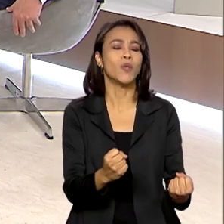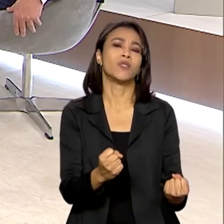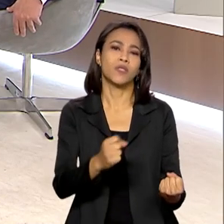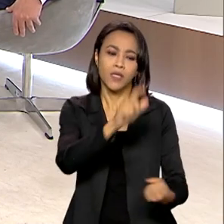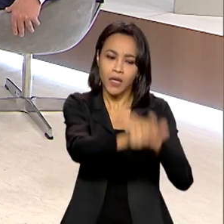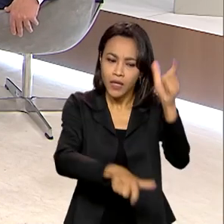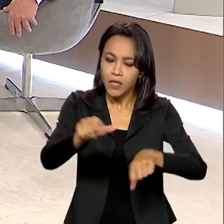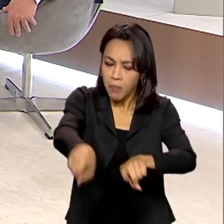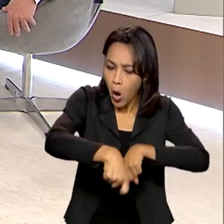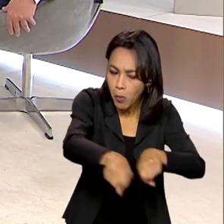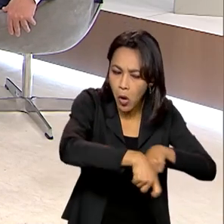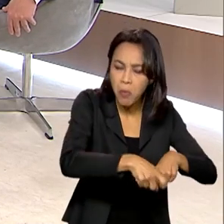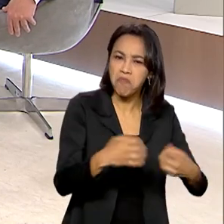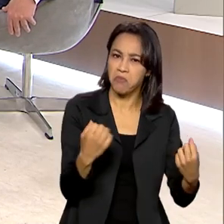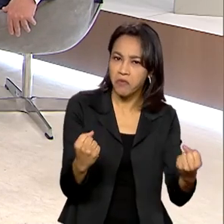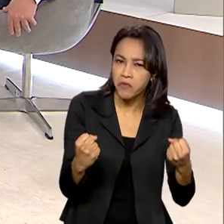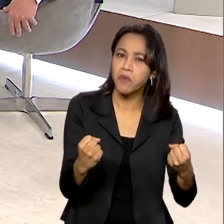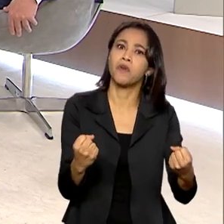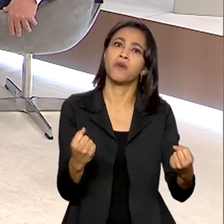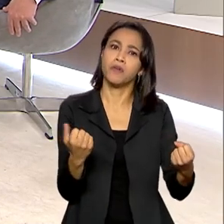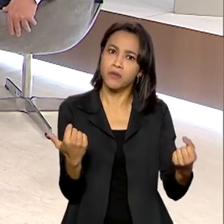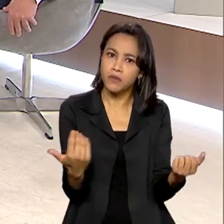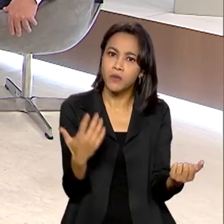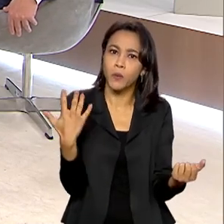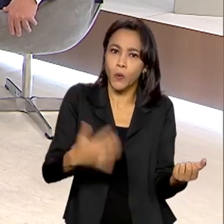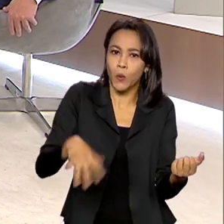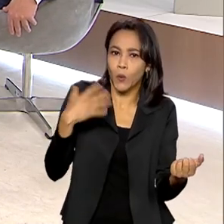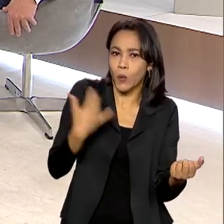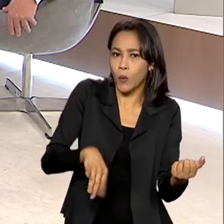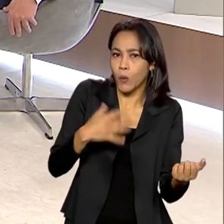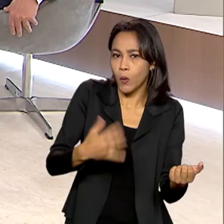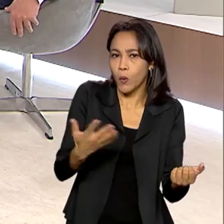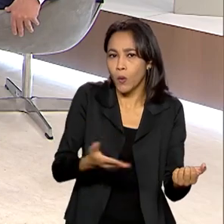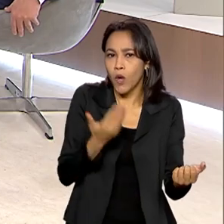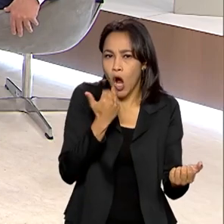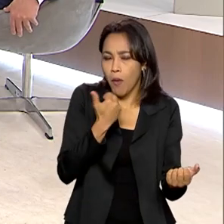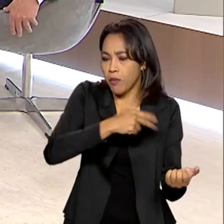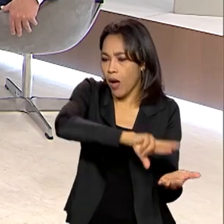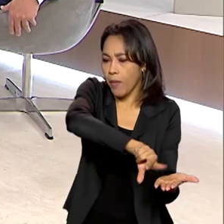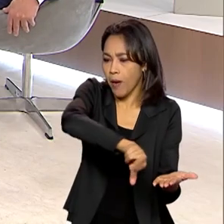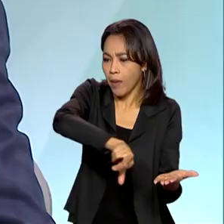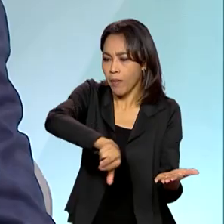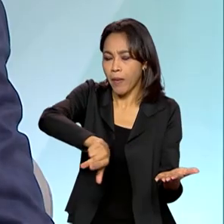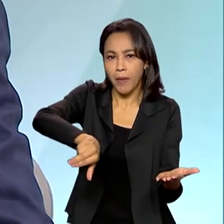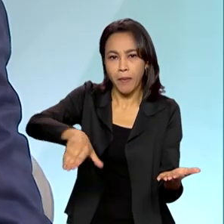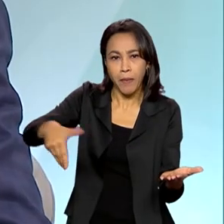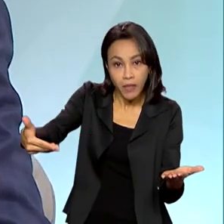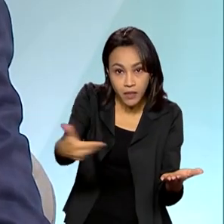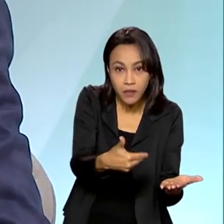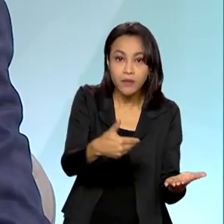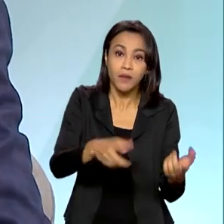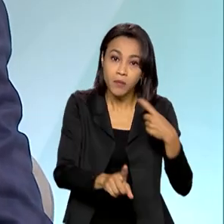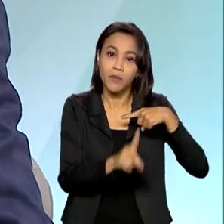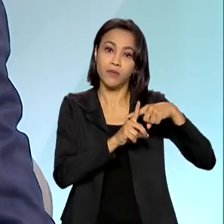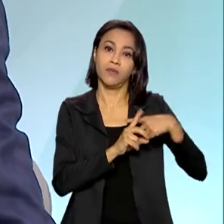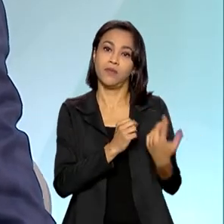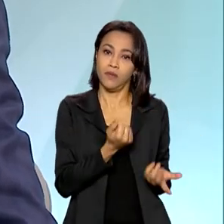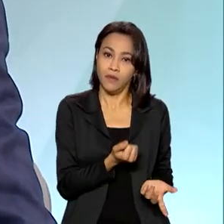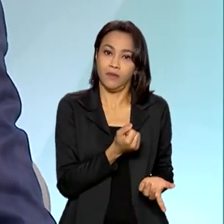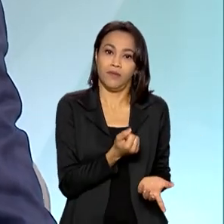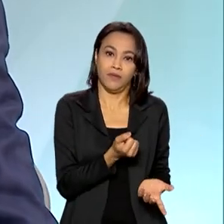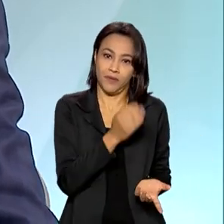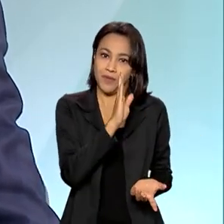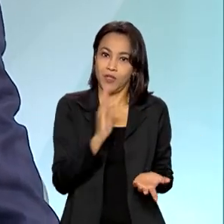forte, produzindo, gerando as commodities brasileiras. E as commodities brasileiras gerando um efeito positivo sobre